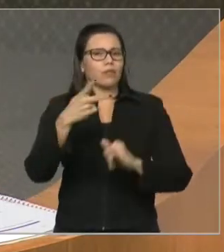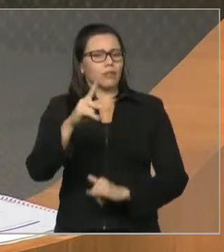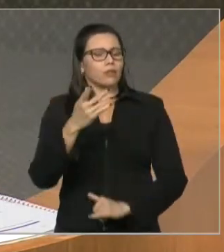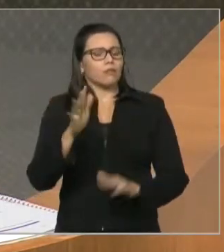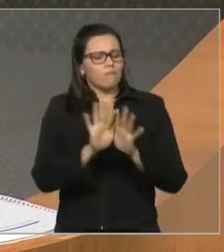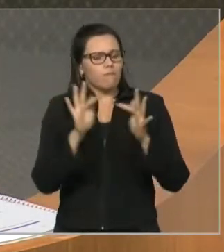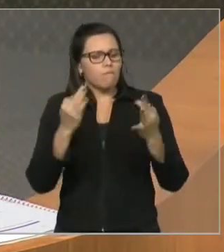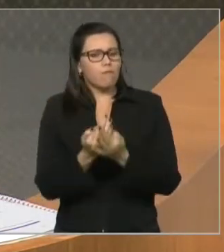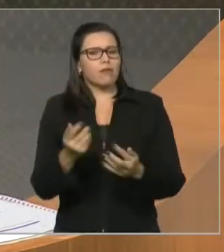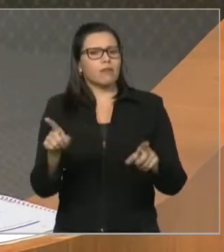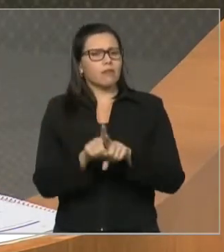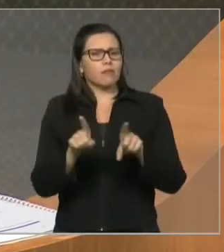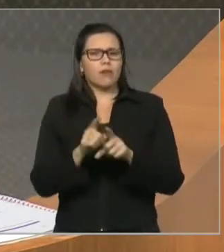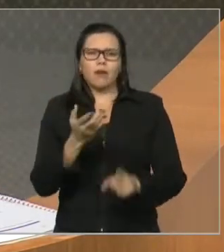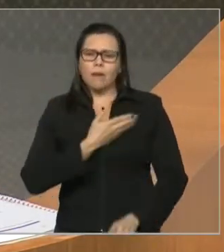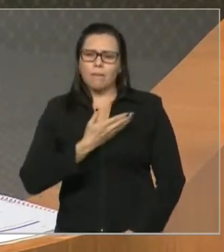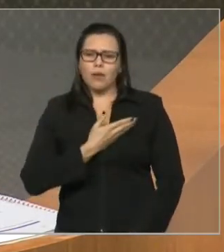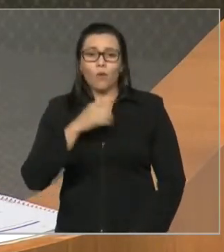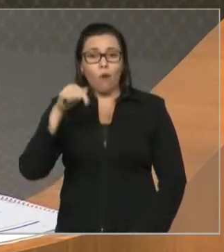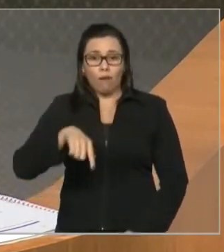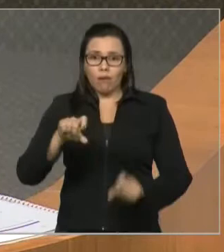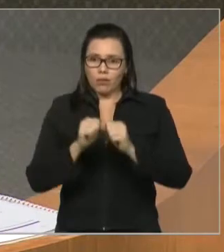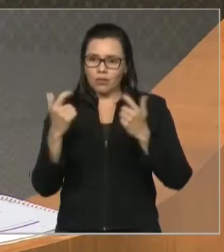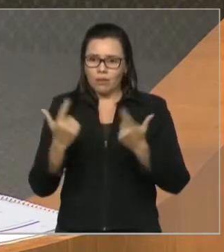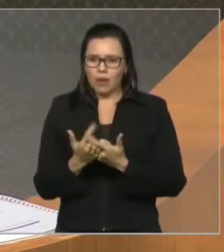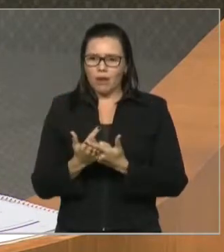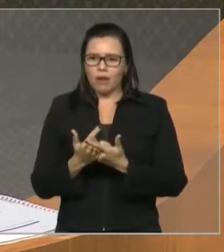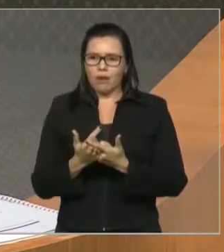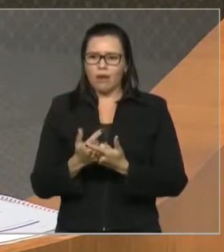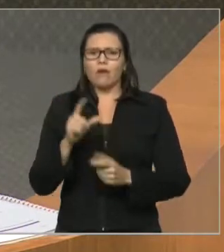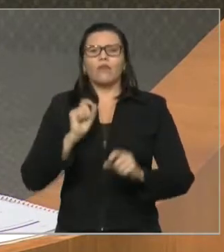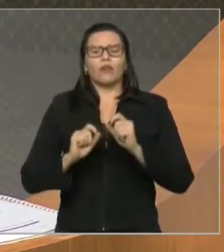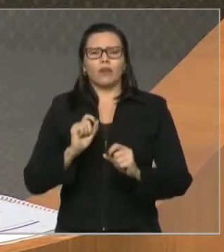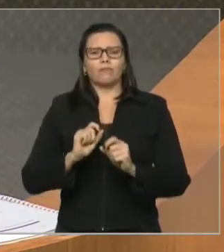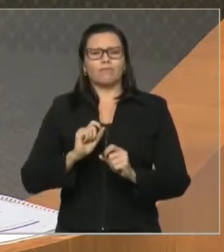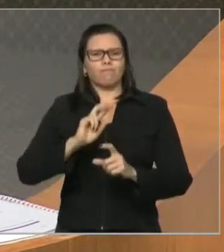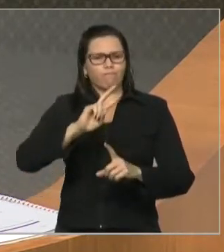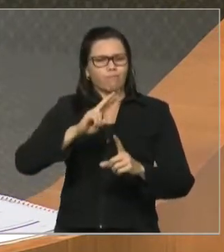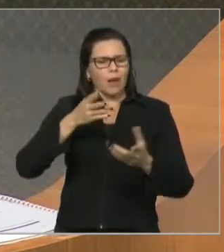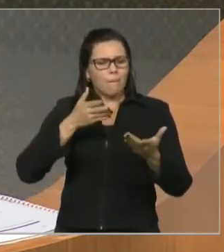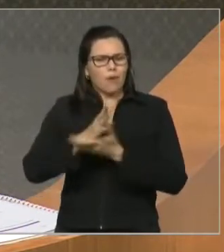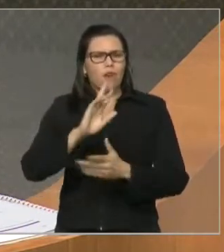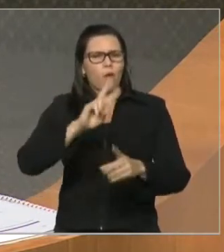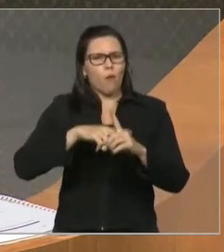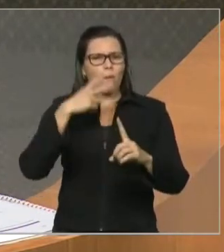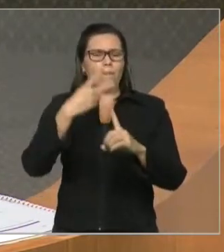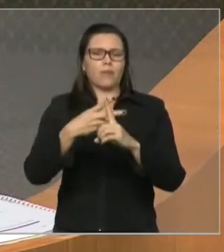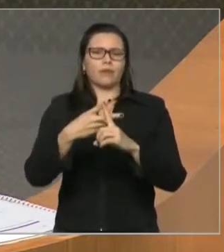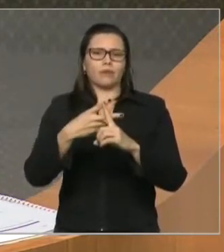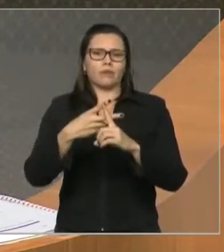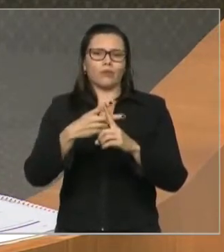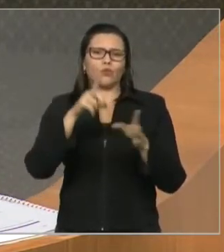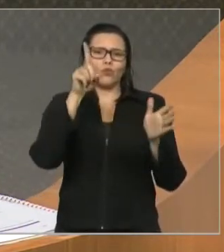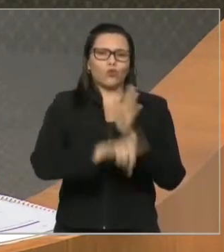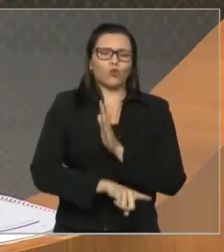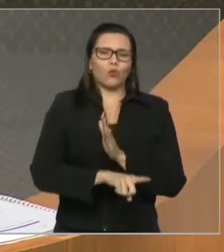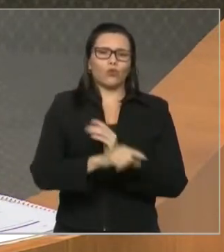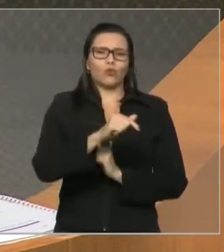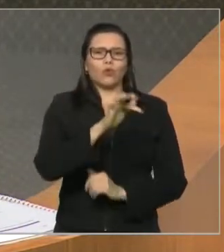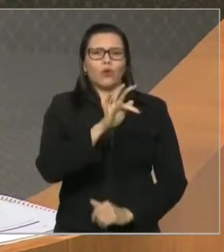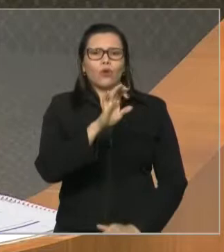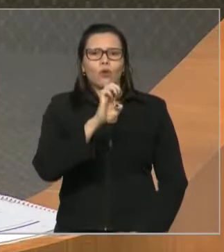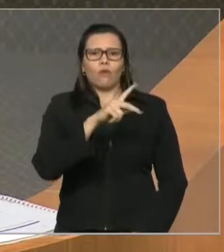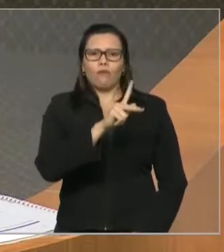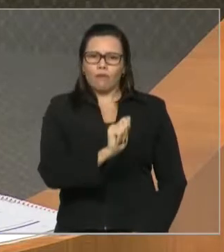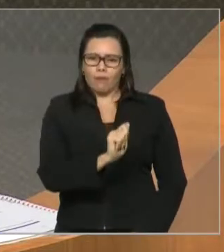mesmos. Já, já, essa casa vai aprovar o aumento da alíquota do FEPA. Já, já, vai